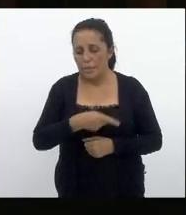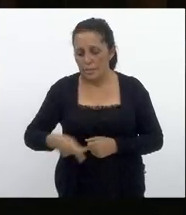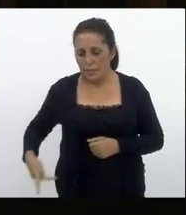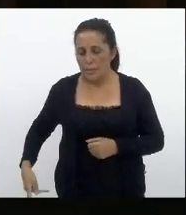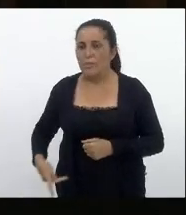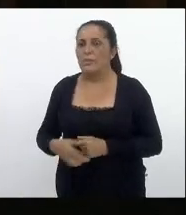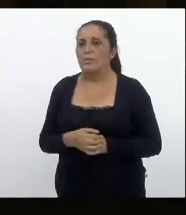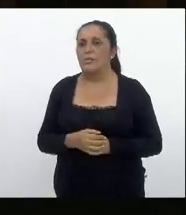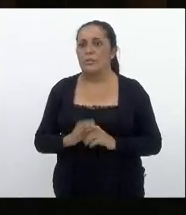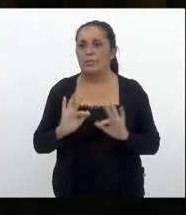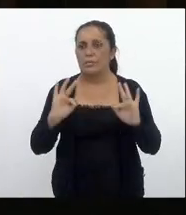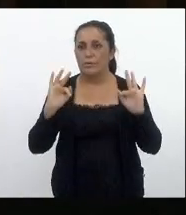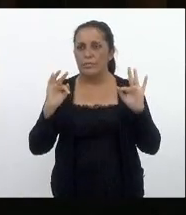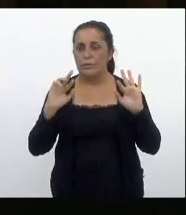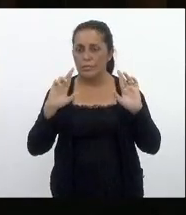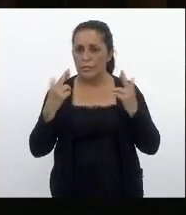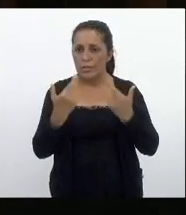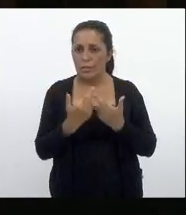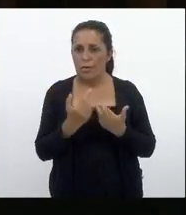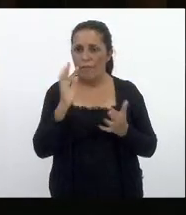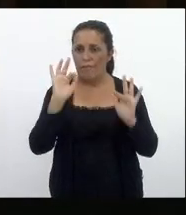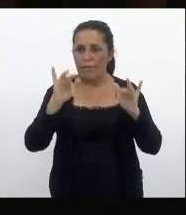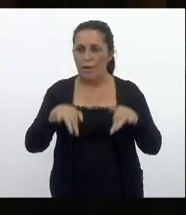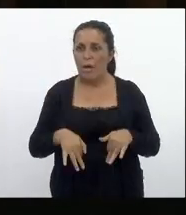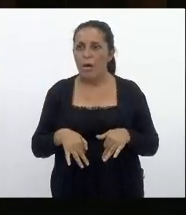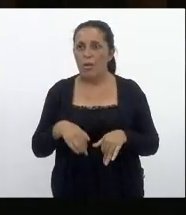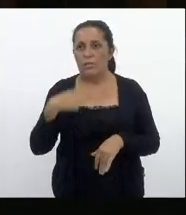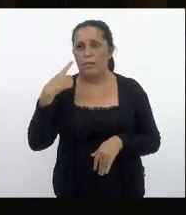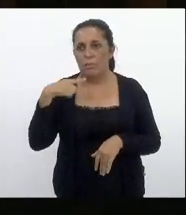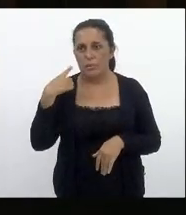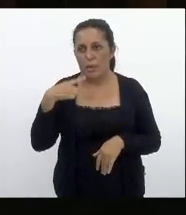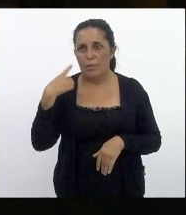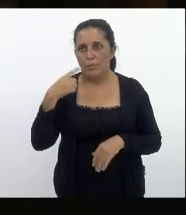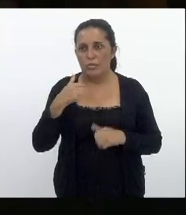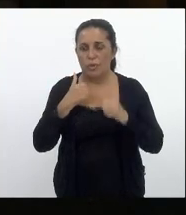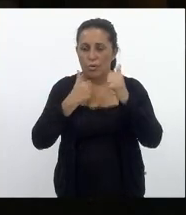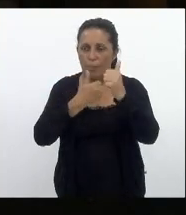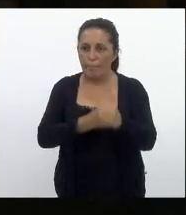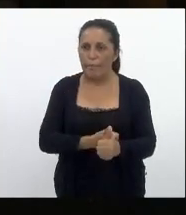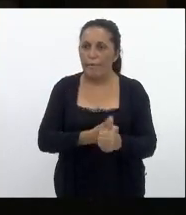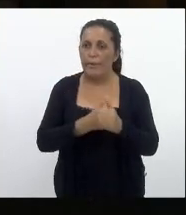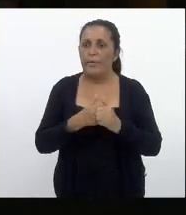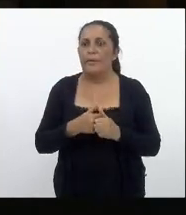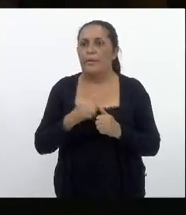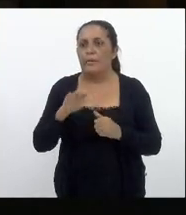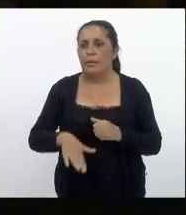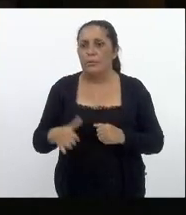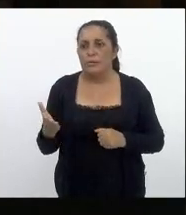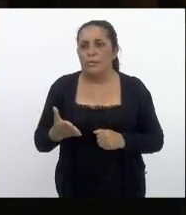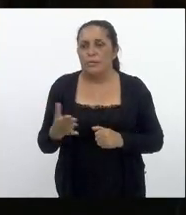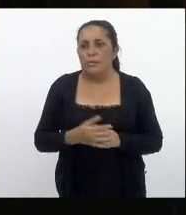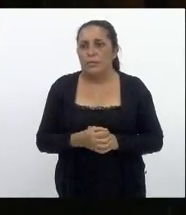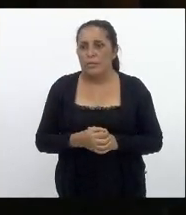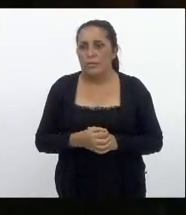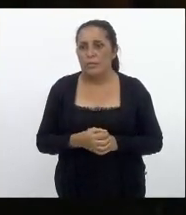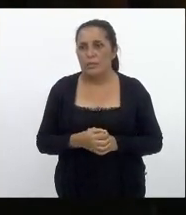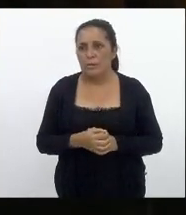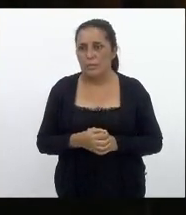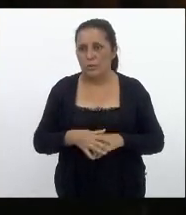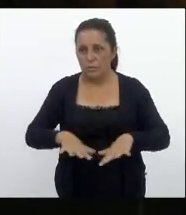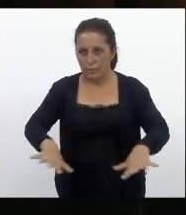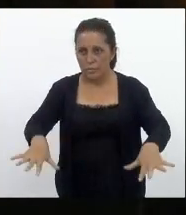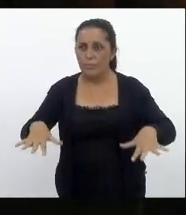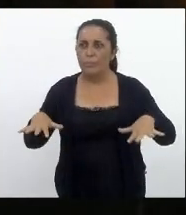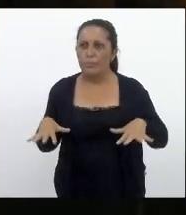tarde a todos os deputados deputados e aqueles que nos acompanham na tarde de hoje eu subo essa tribuna